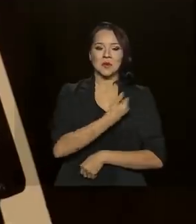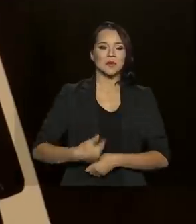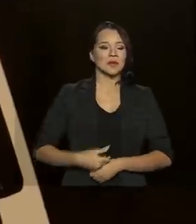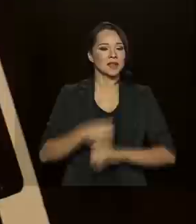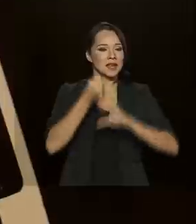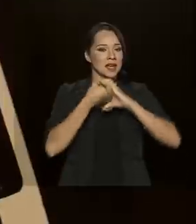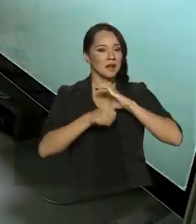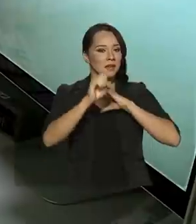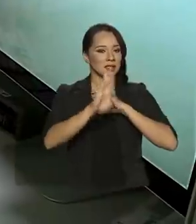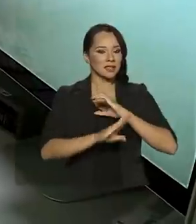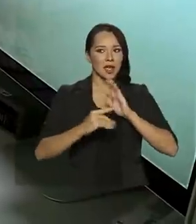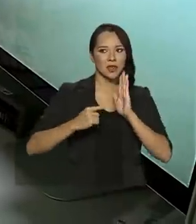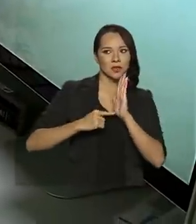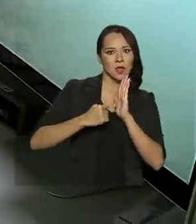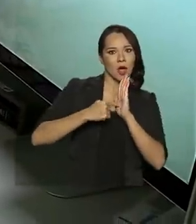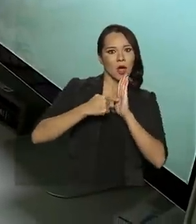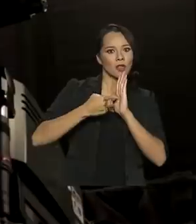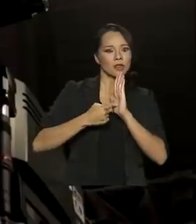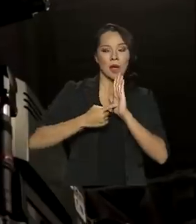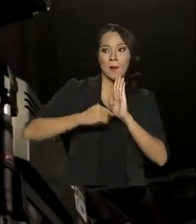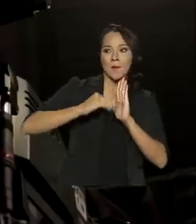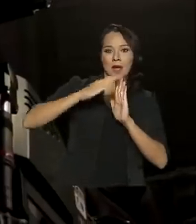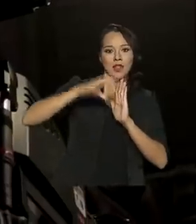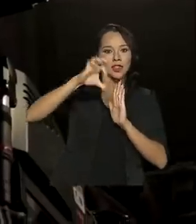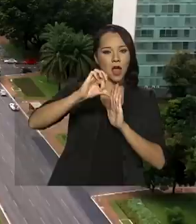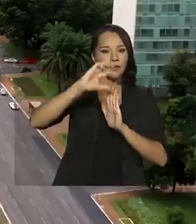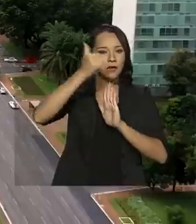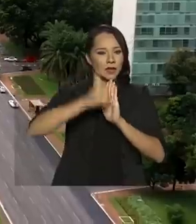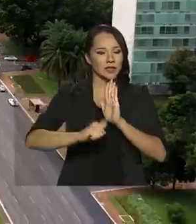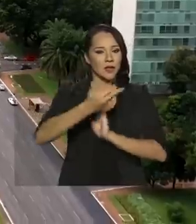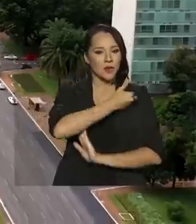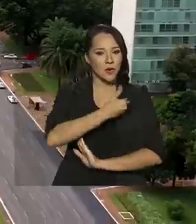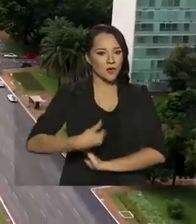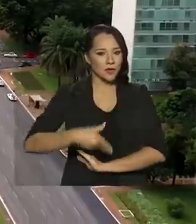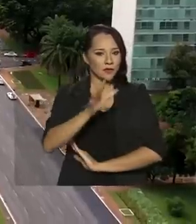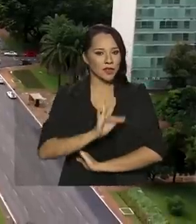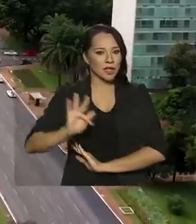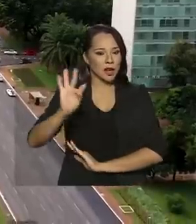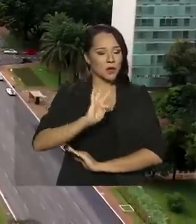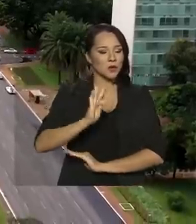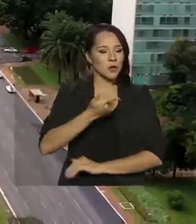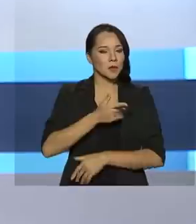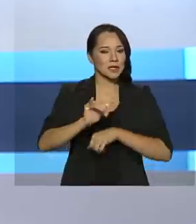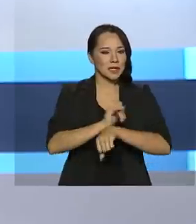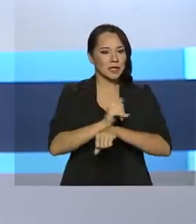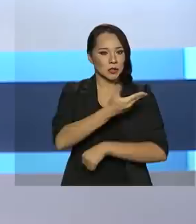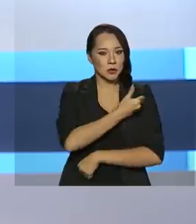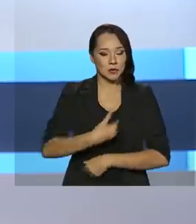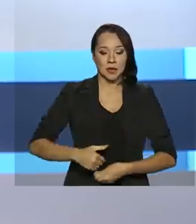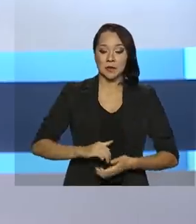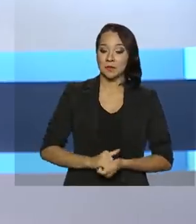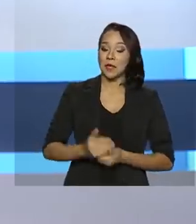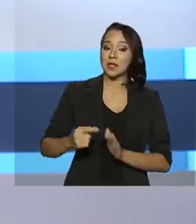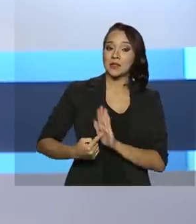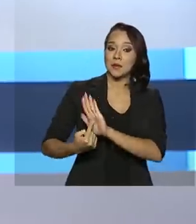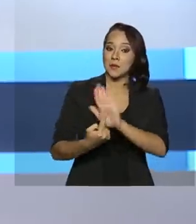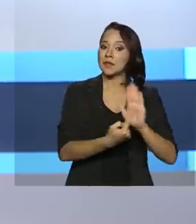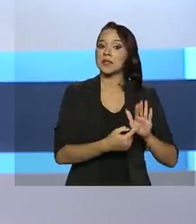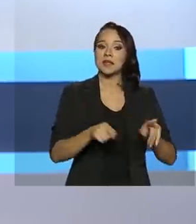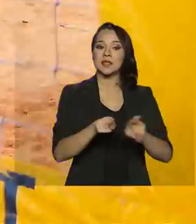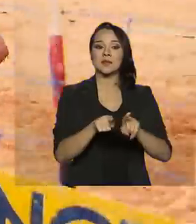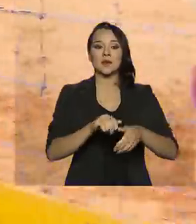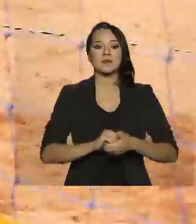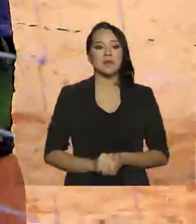EBC ganha nota superior a 9 na avaliação do governo federal sobre governança. E vamos mostrar também. Bem,